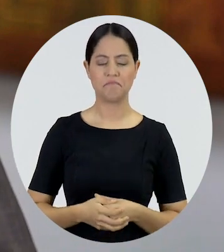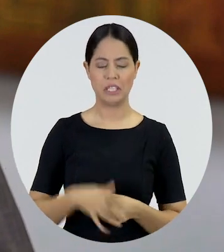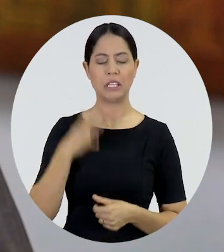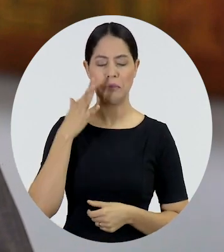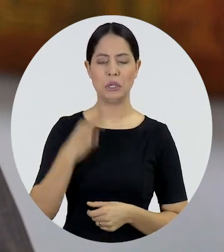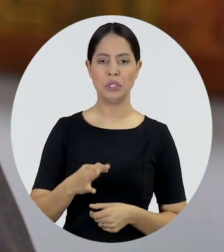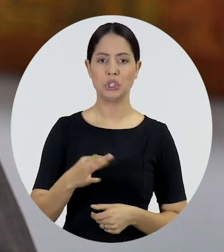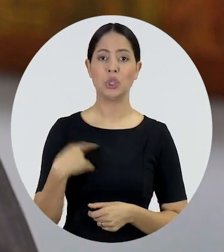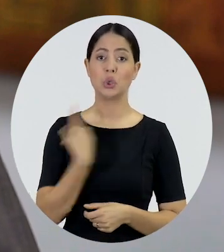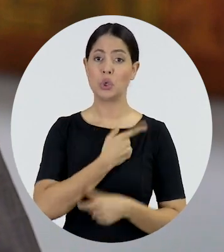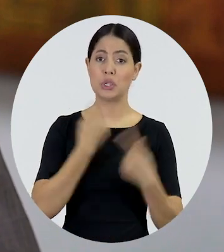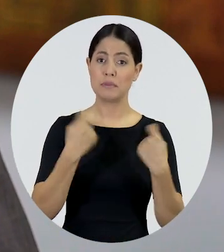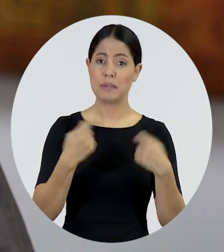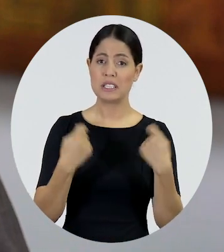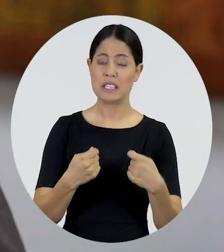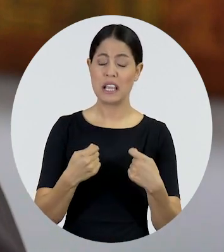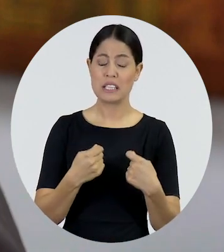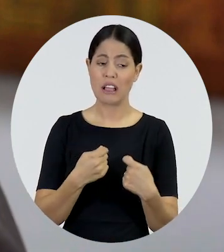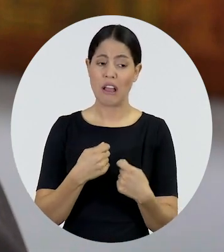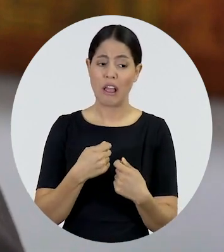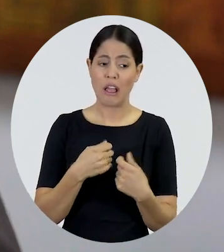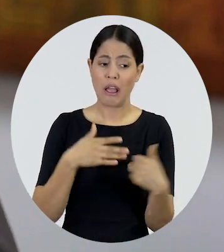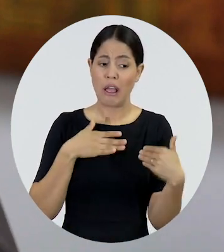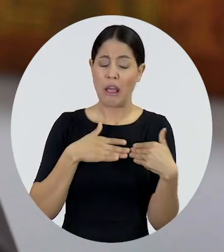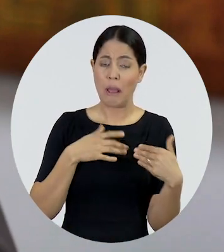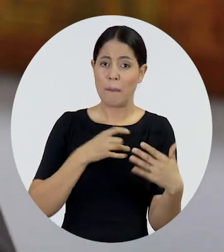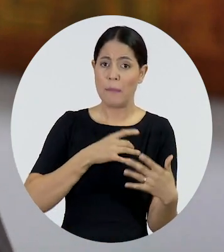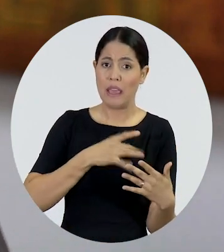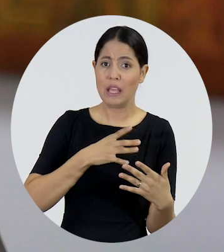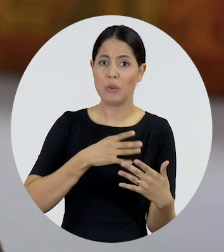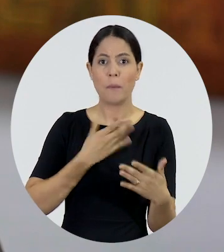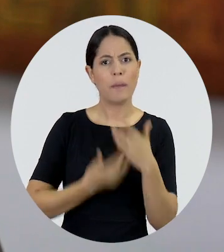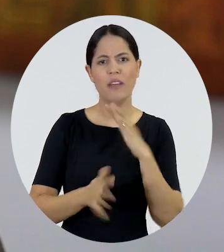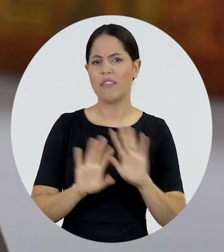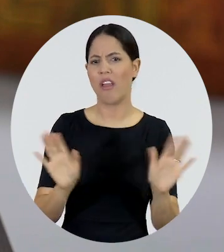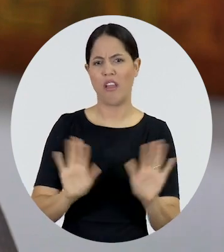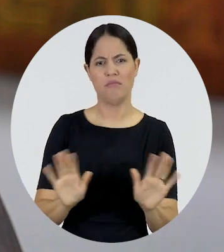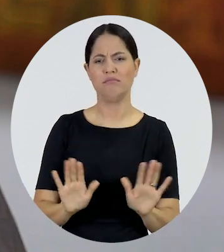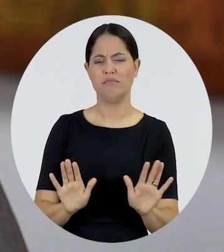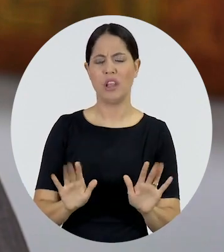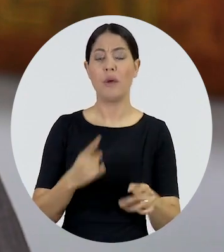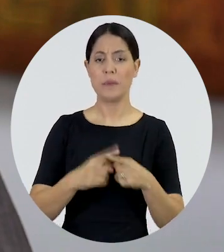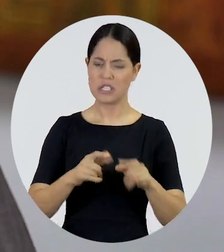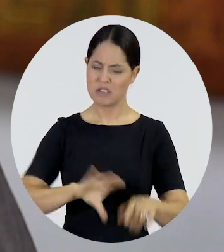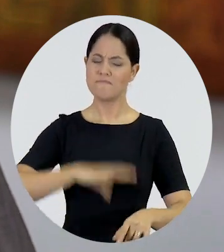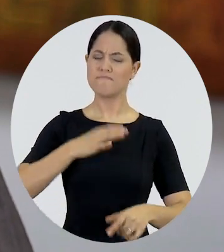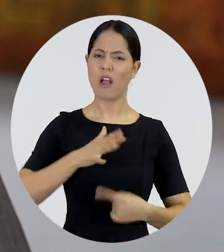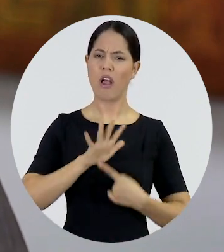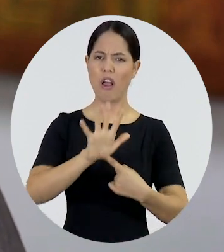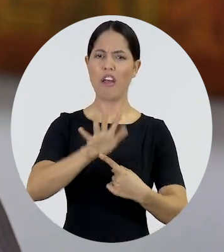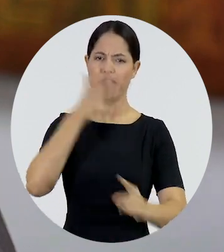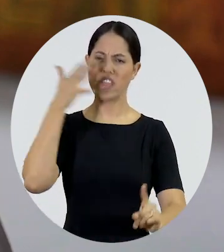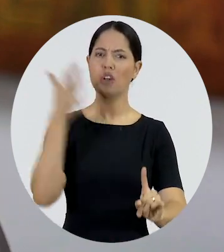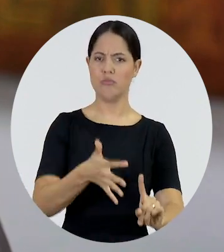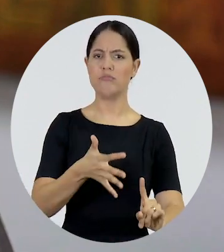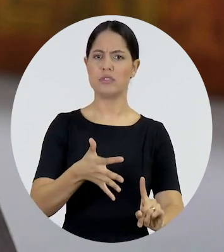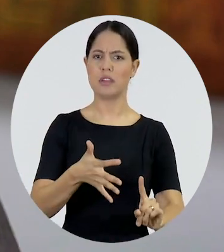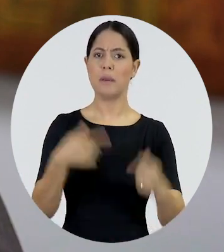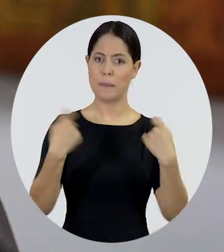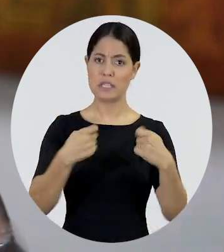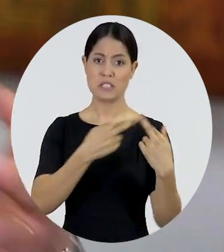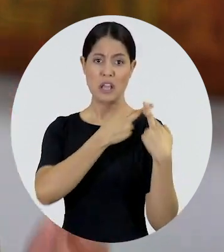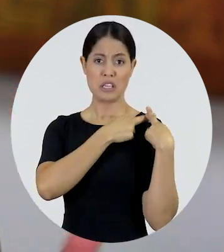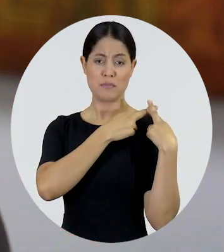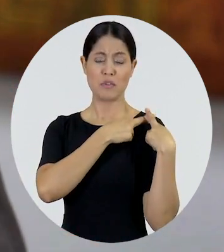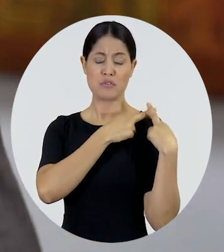esse receio, confiar nas instituições e denunciar, de maneira intransigente, de maneira